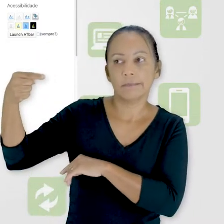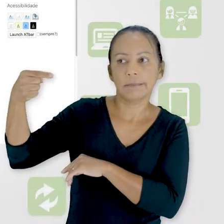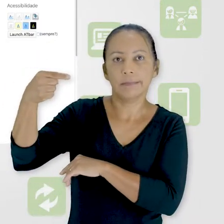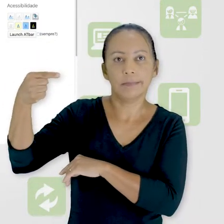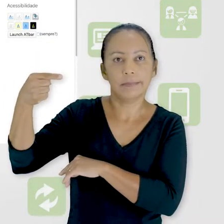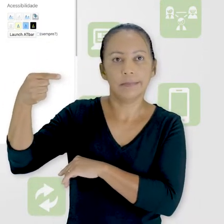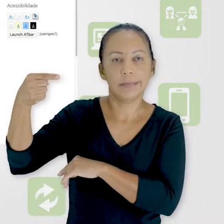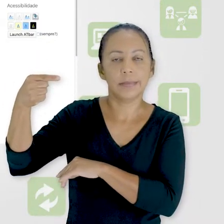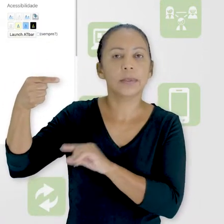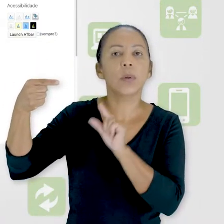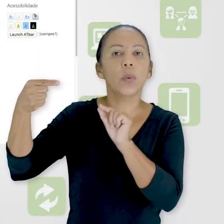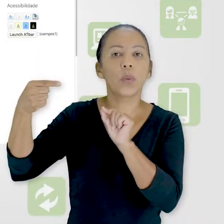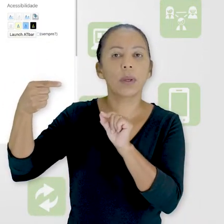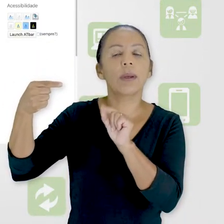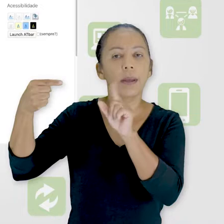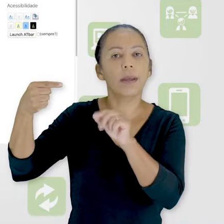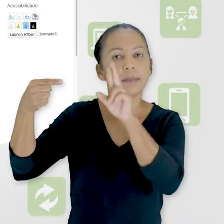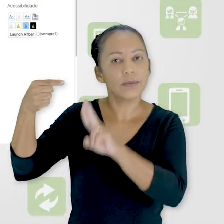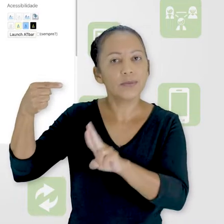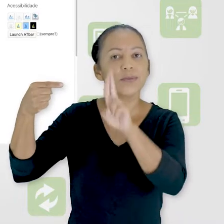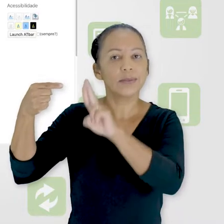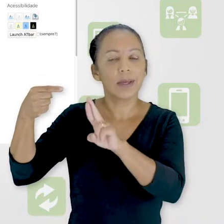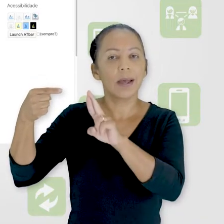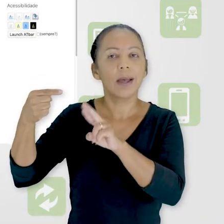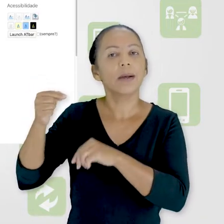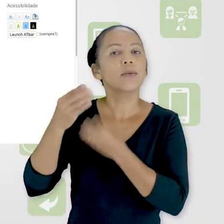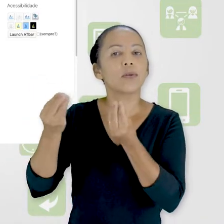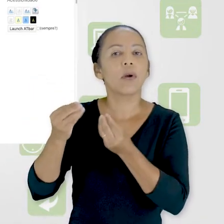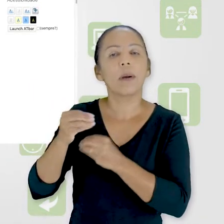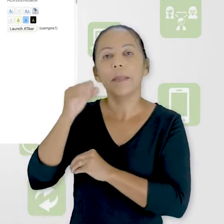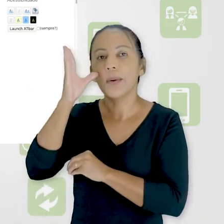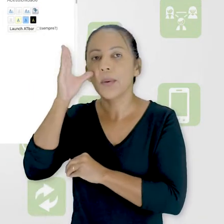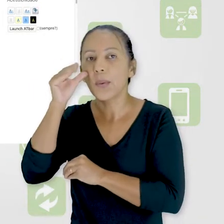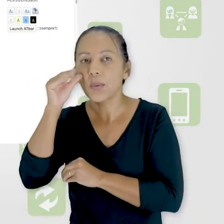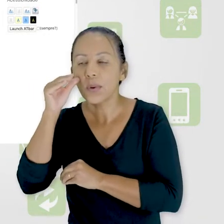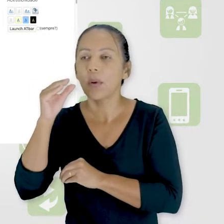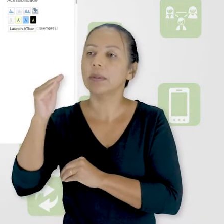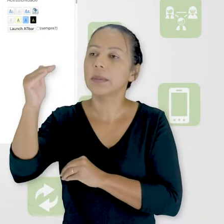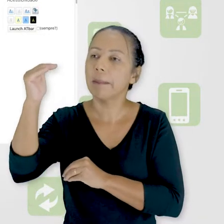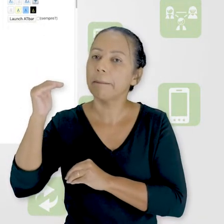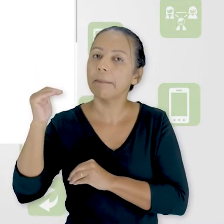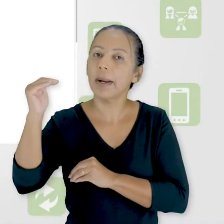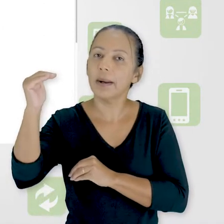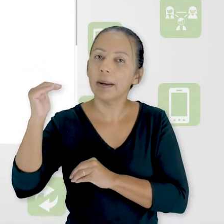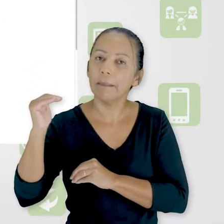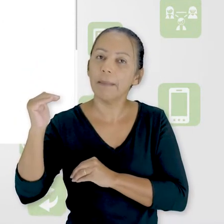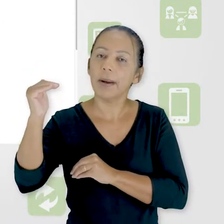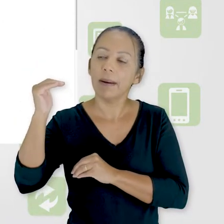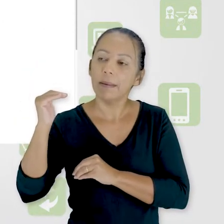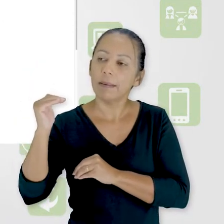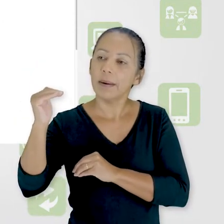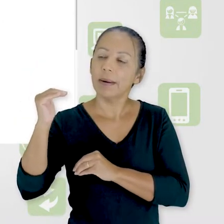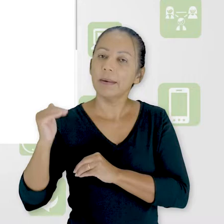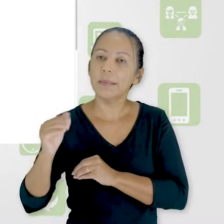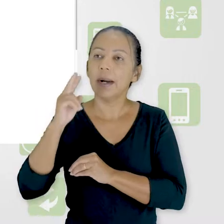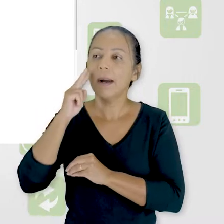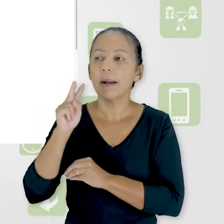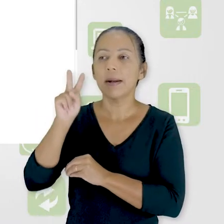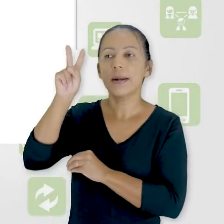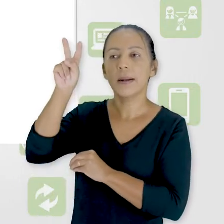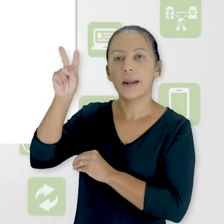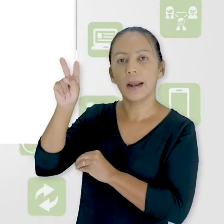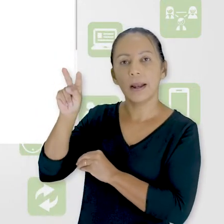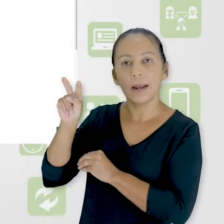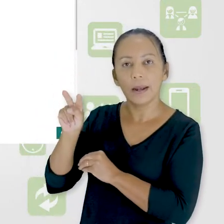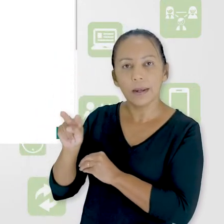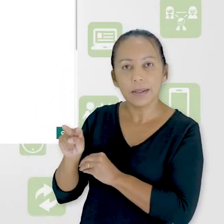elas são pra você navegar no livro, tá certo? Então você passa de capítulo aqui também, vai lendo o seu conteúdo, você vê que o livro